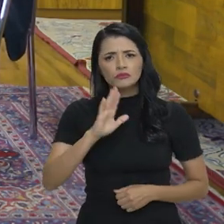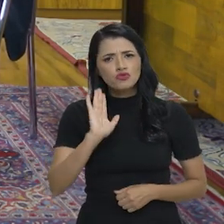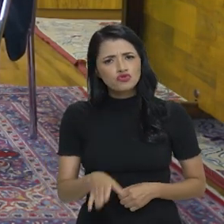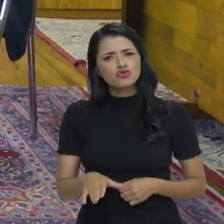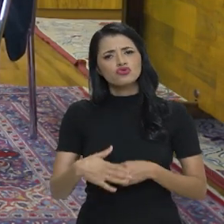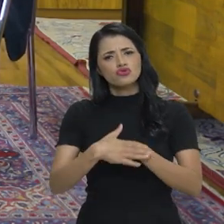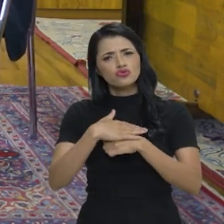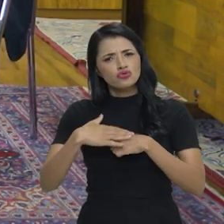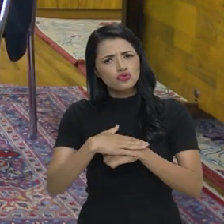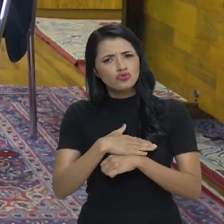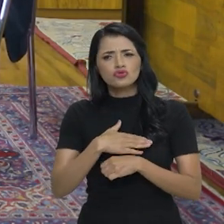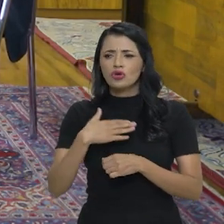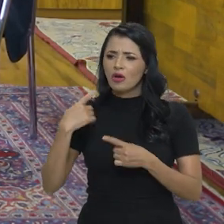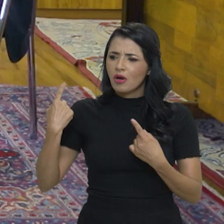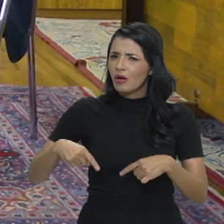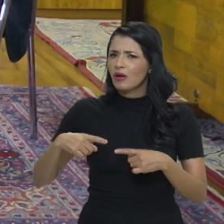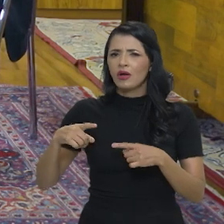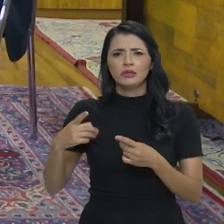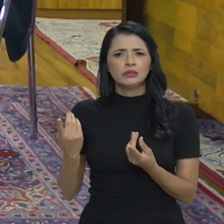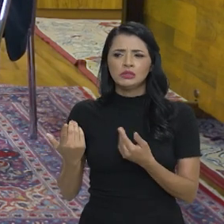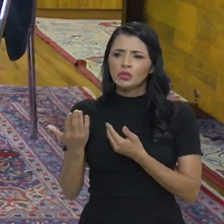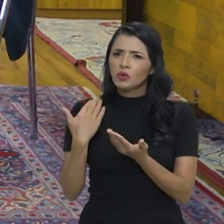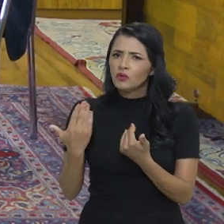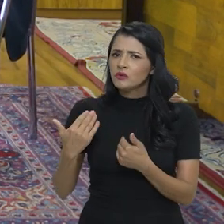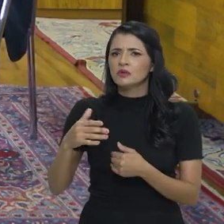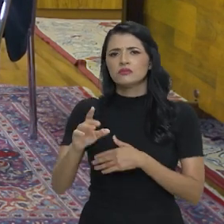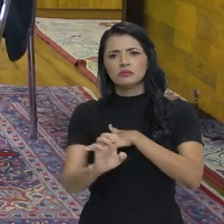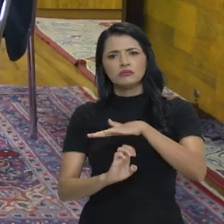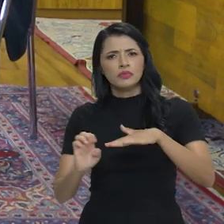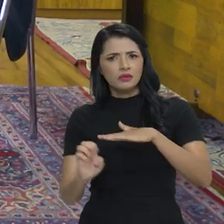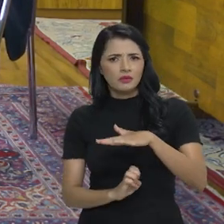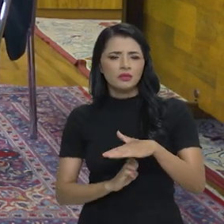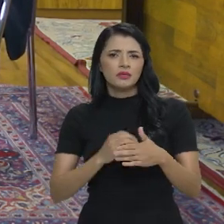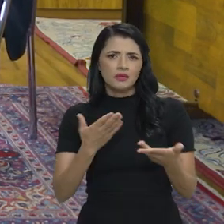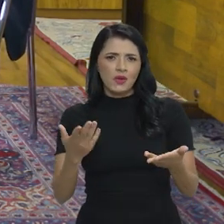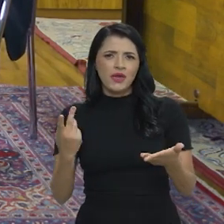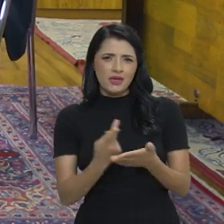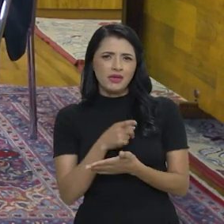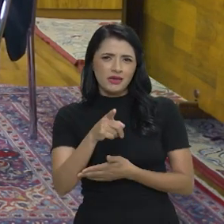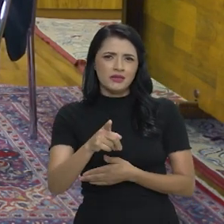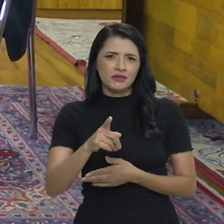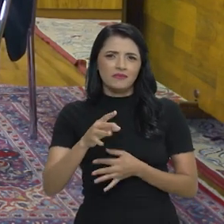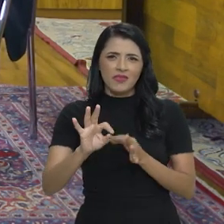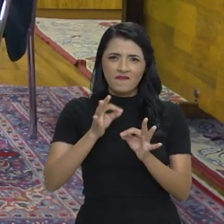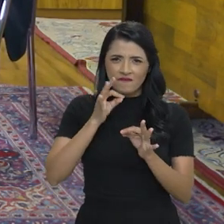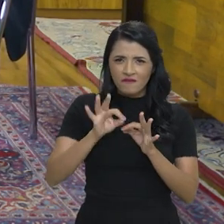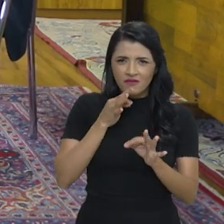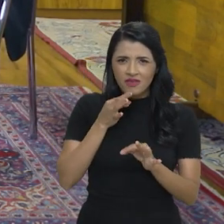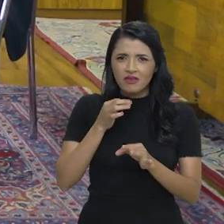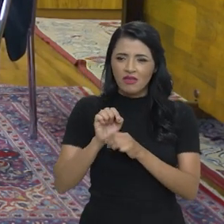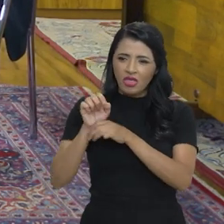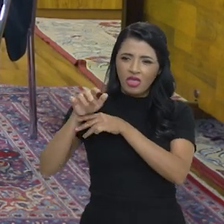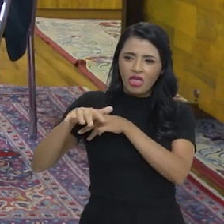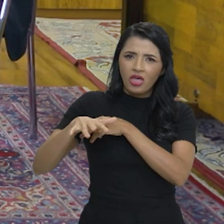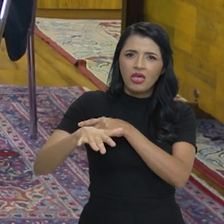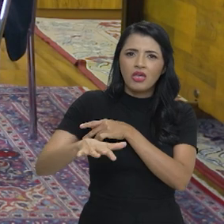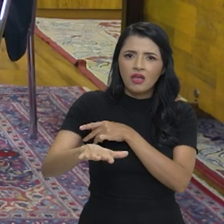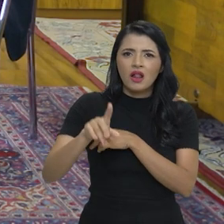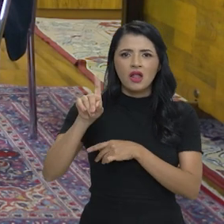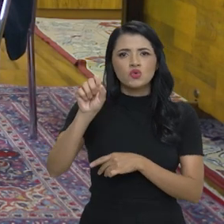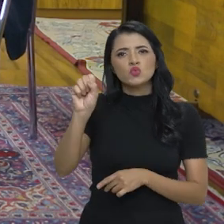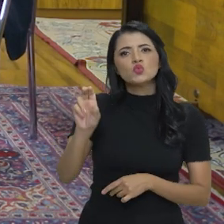dialogamos isso muito fortemente com as empresas. No caso, desse caso das viniculturas do